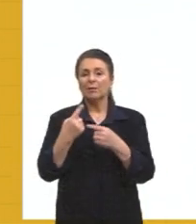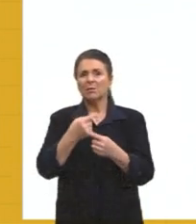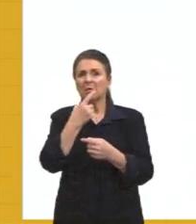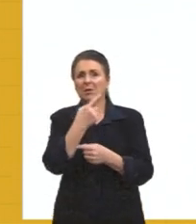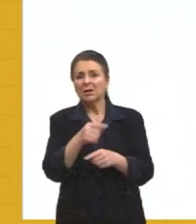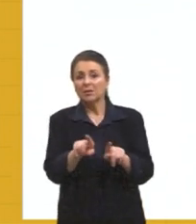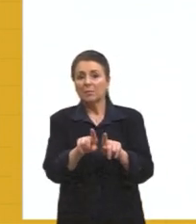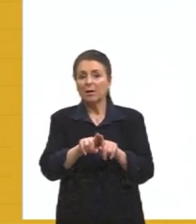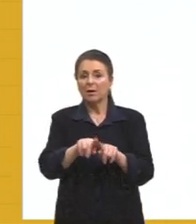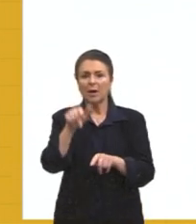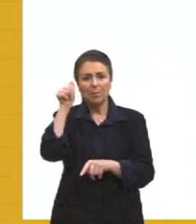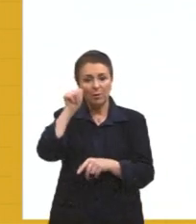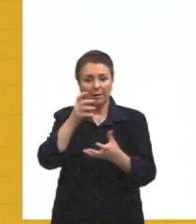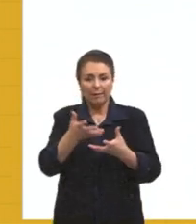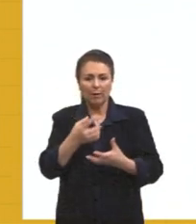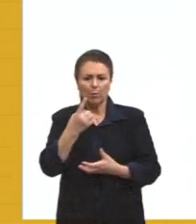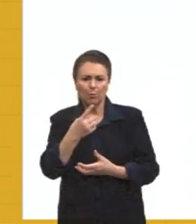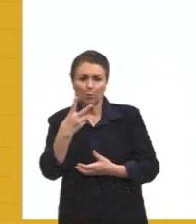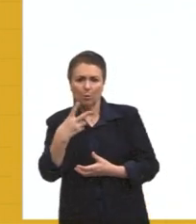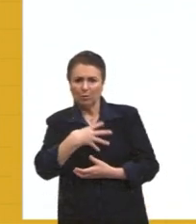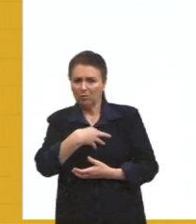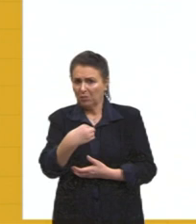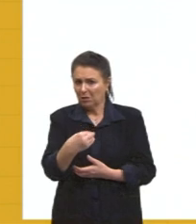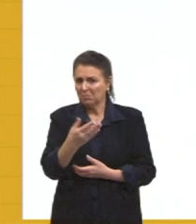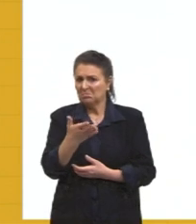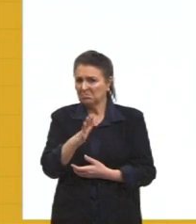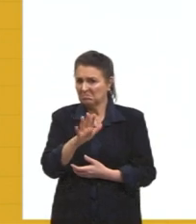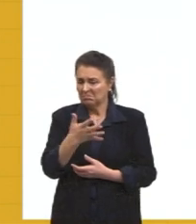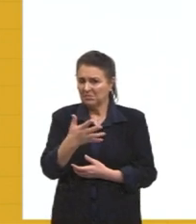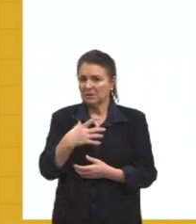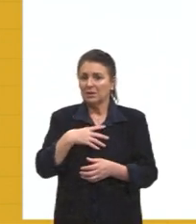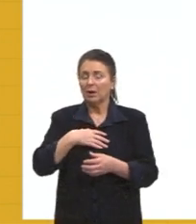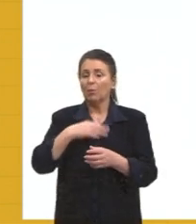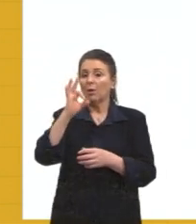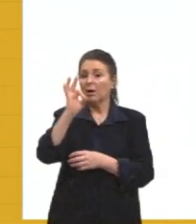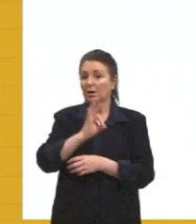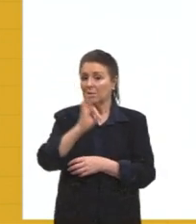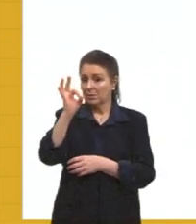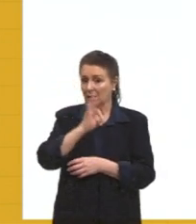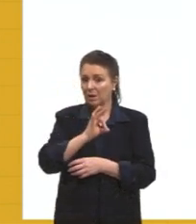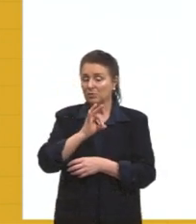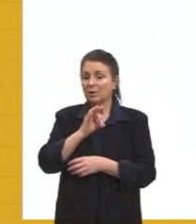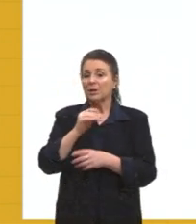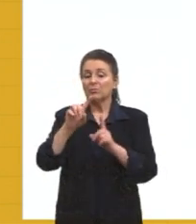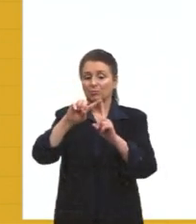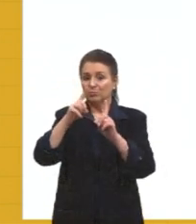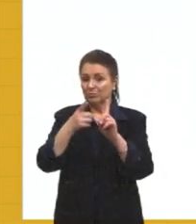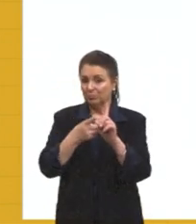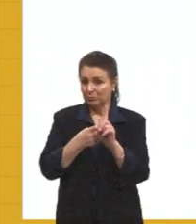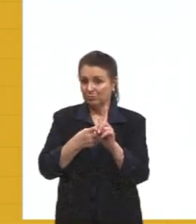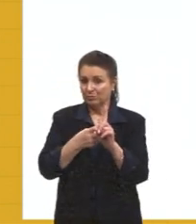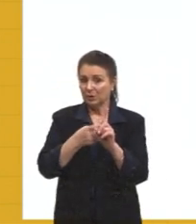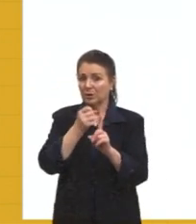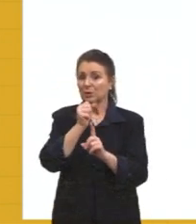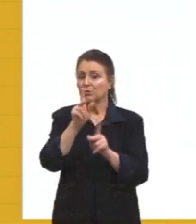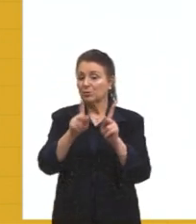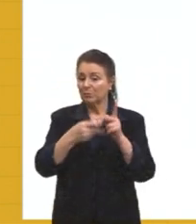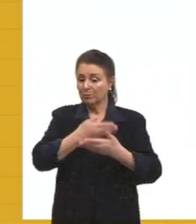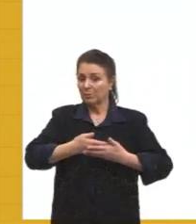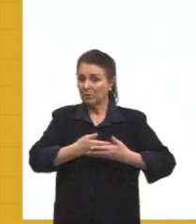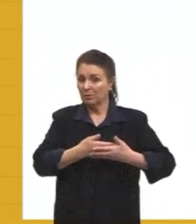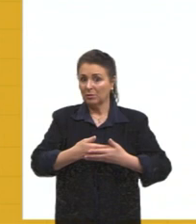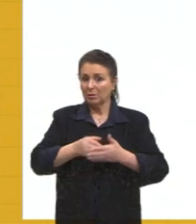né, filhos, tá? A nossa taxa de fecundidade, alguns poucos anos atrás, 50 anos atrás, era